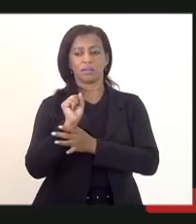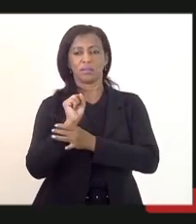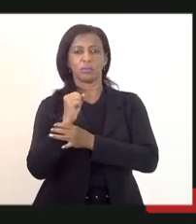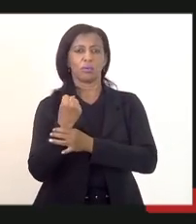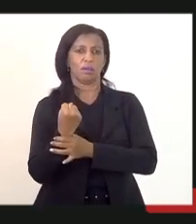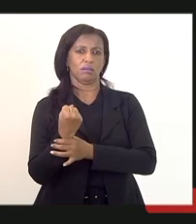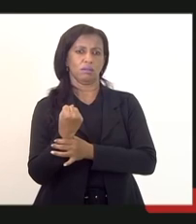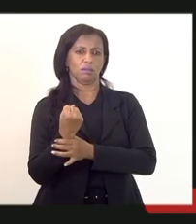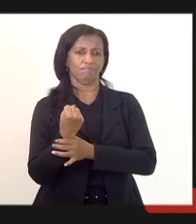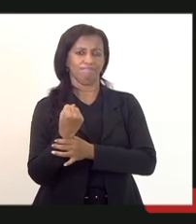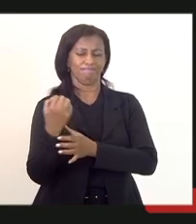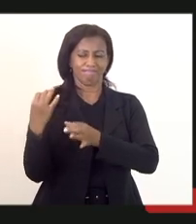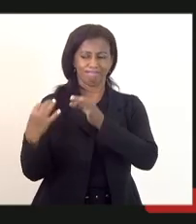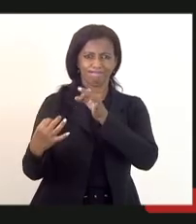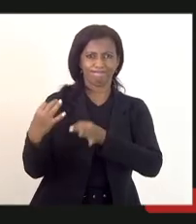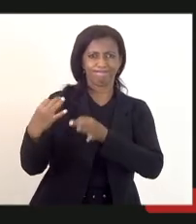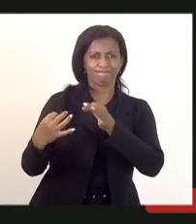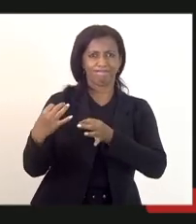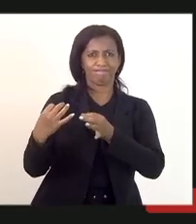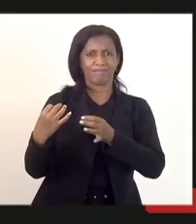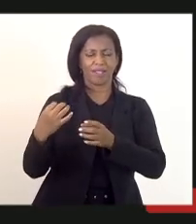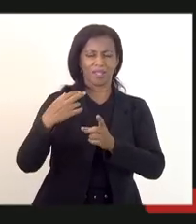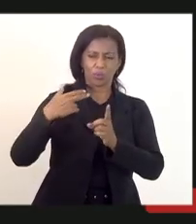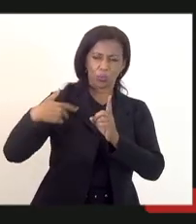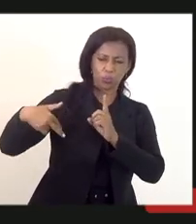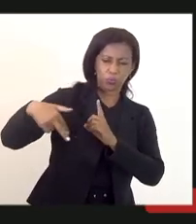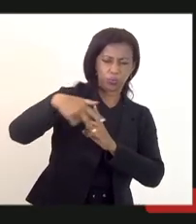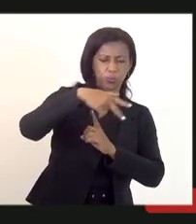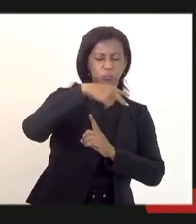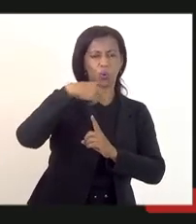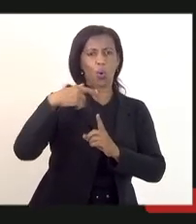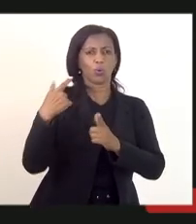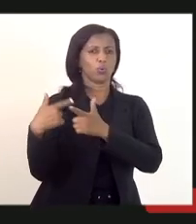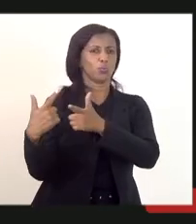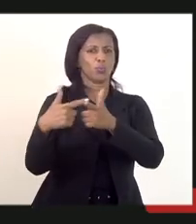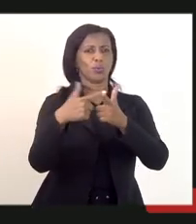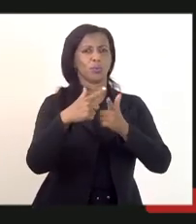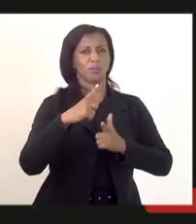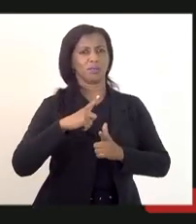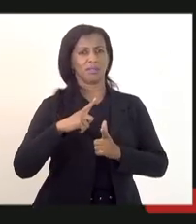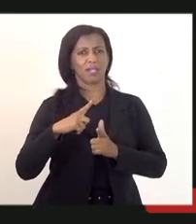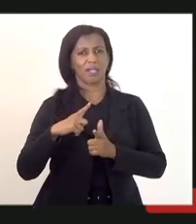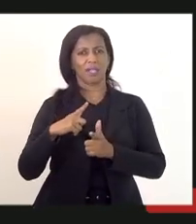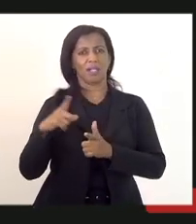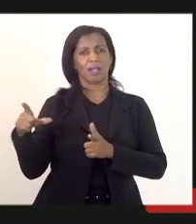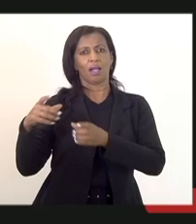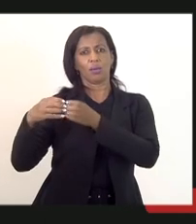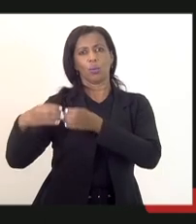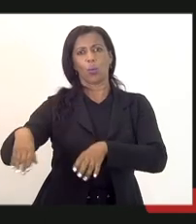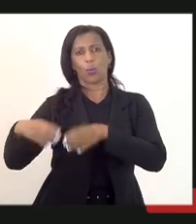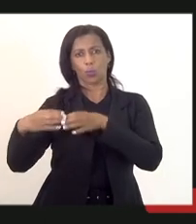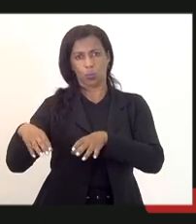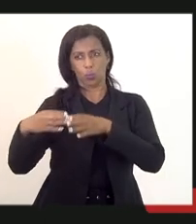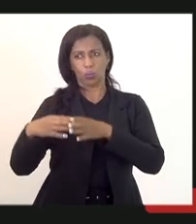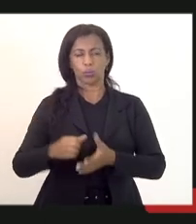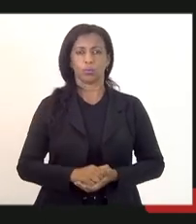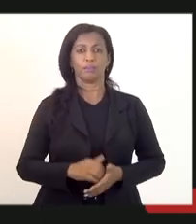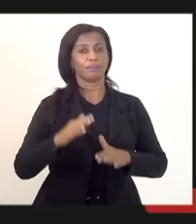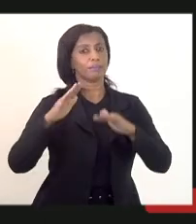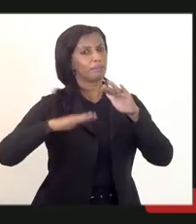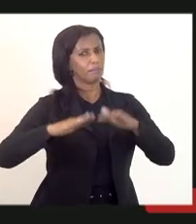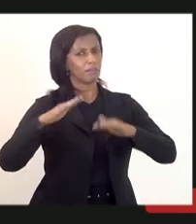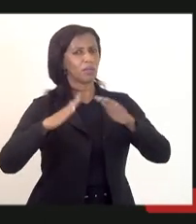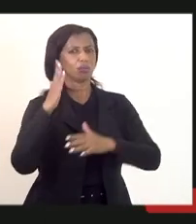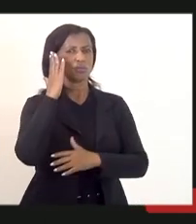que ronda todas essas questões dos concursos públicos e por isso aqui eu faço coro embora a gente